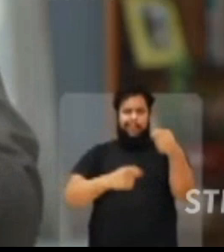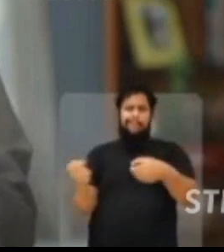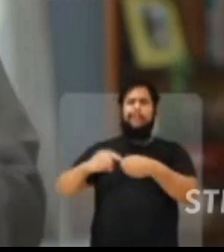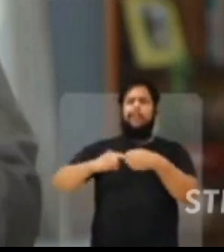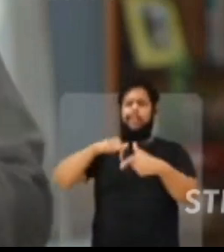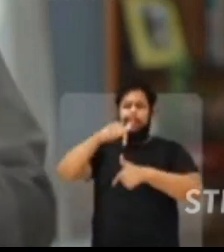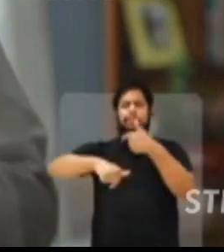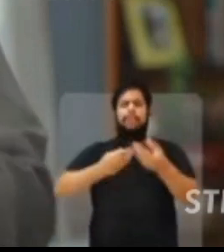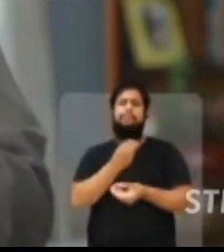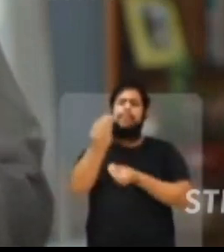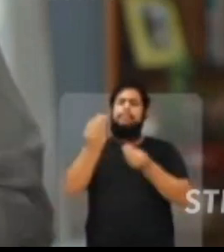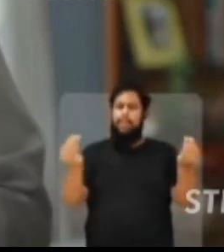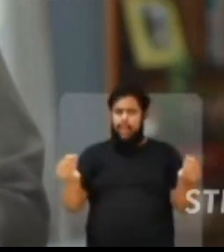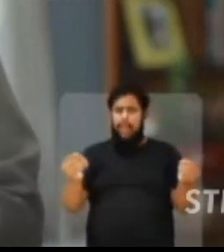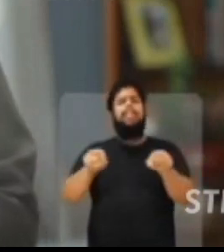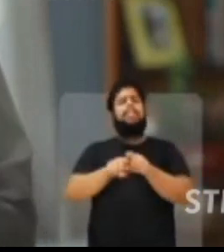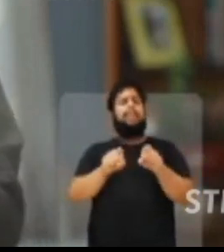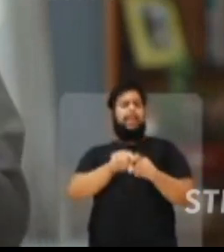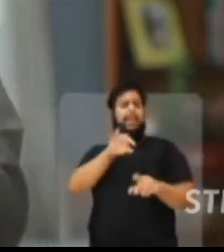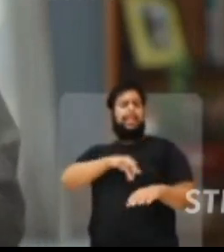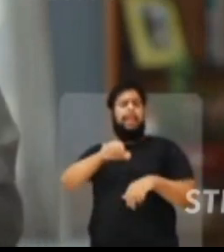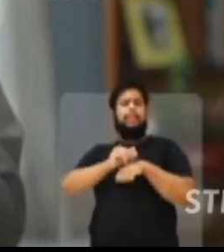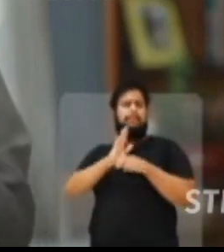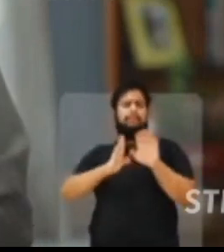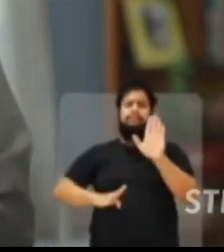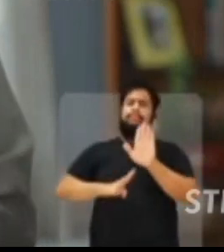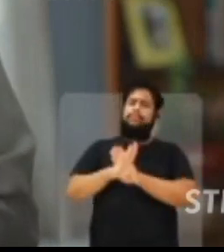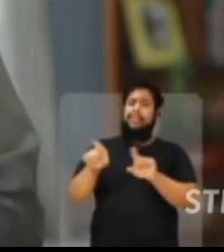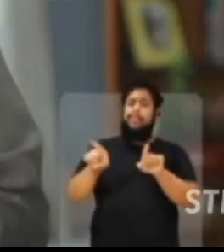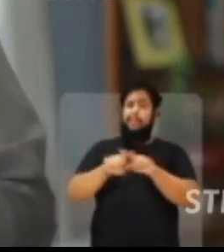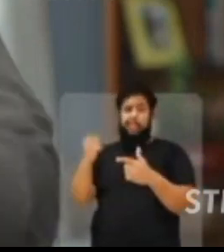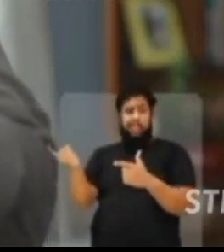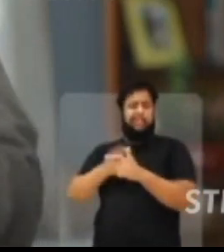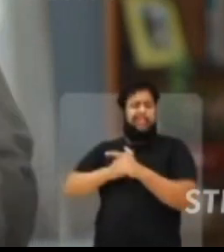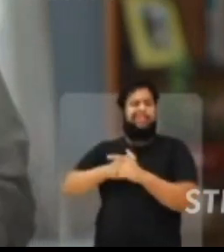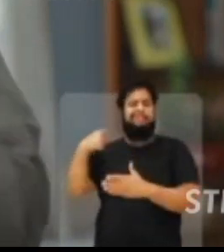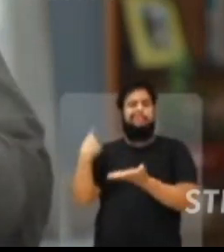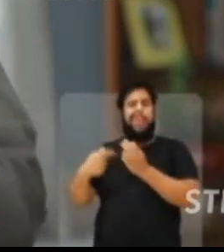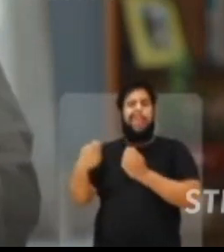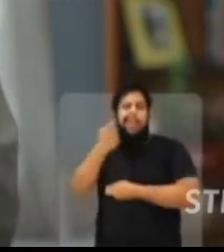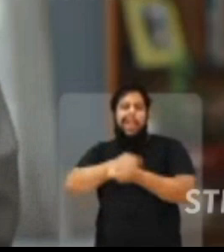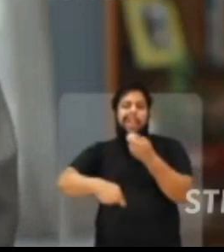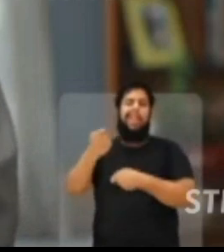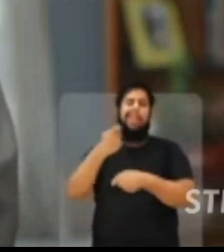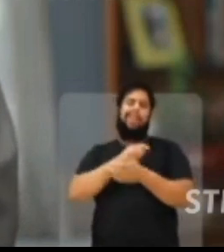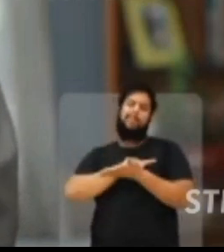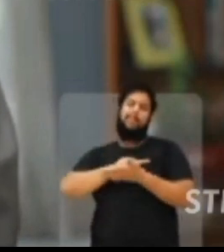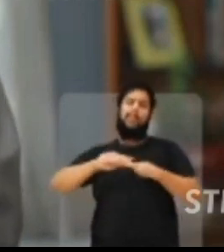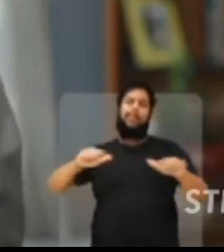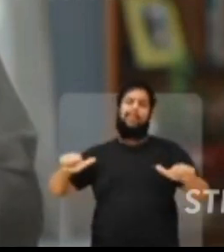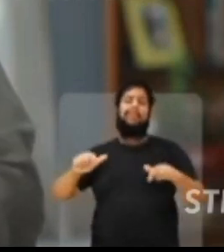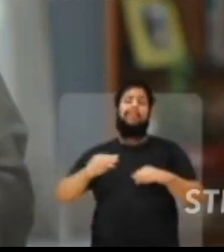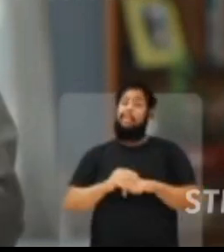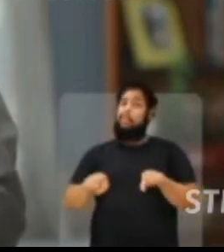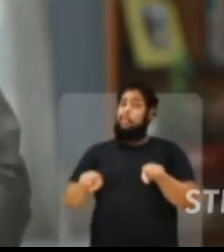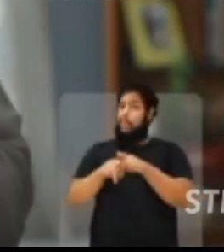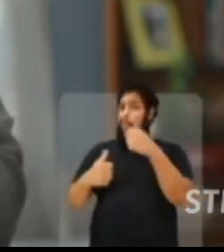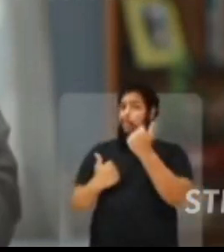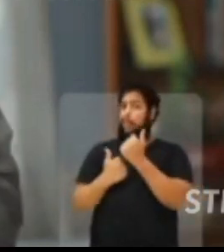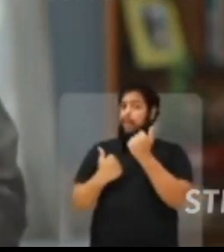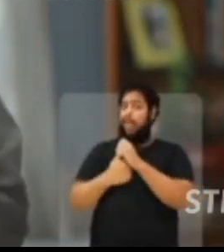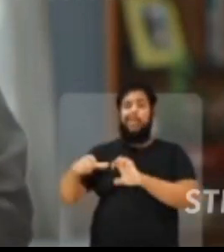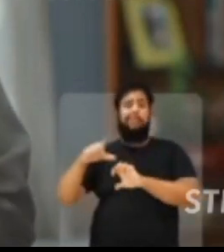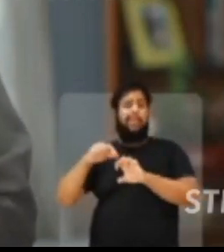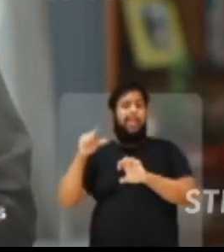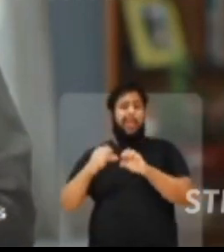Vamos voltar a gerar empregos, fortalecer o salário mínimo e renegociar as dívidas das famílias. Vamos apoiar